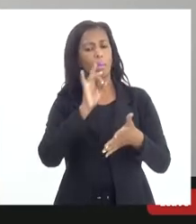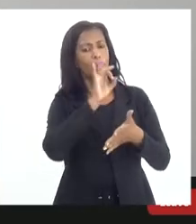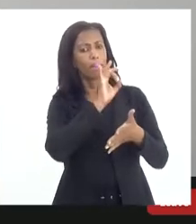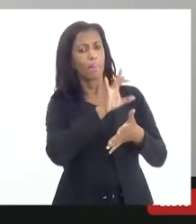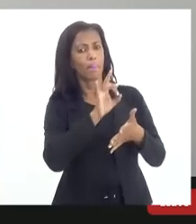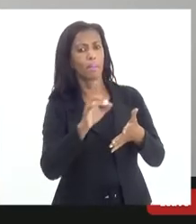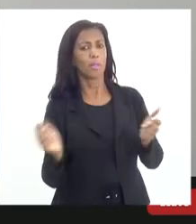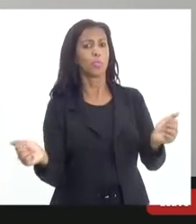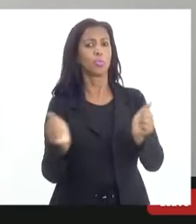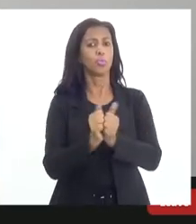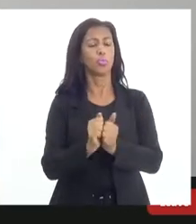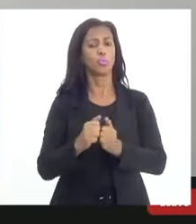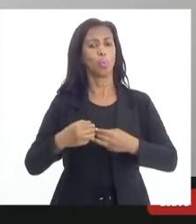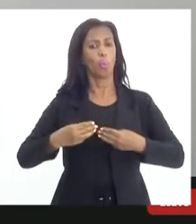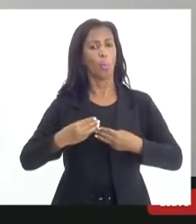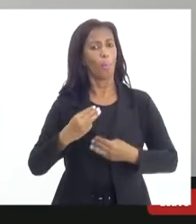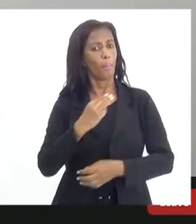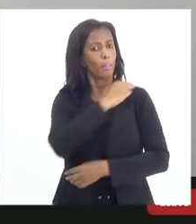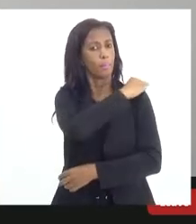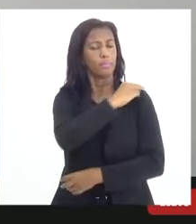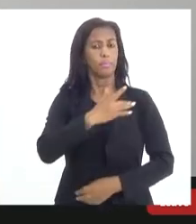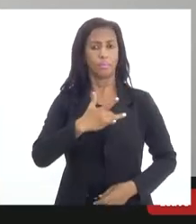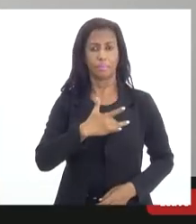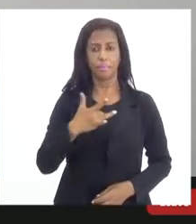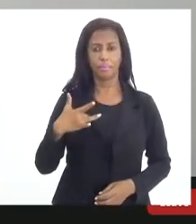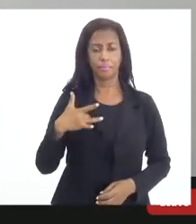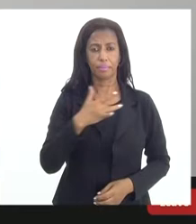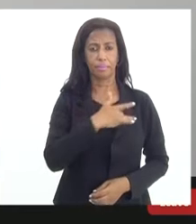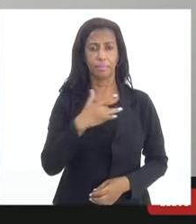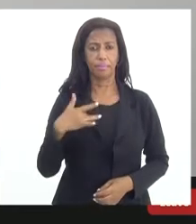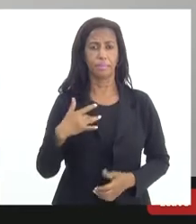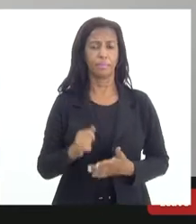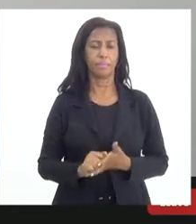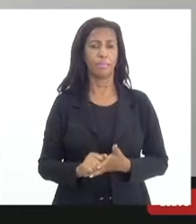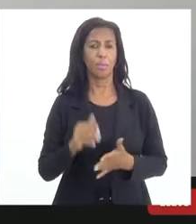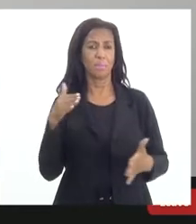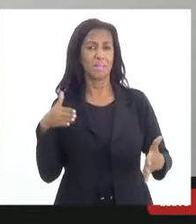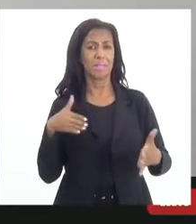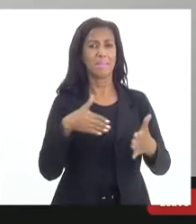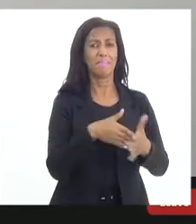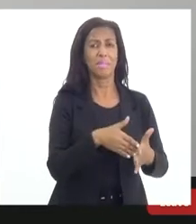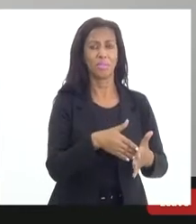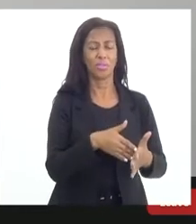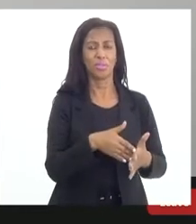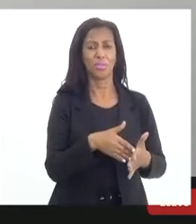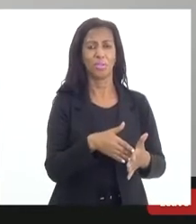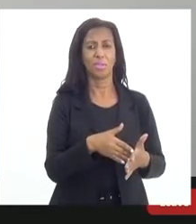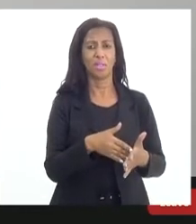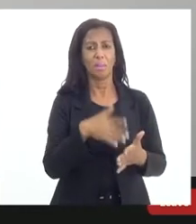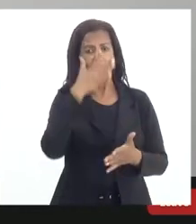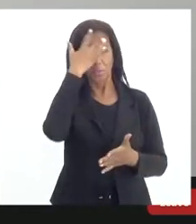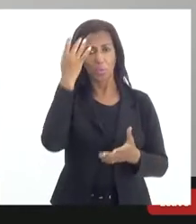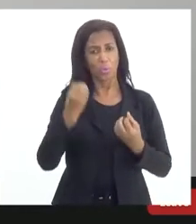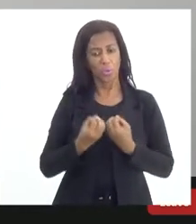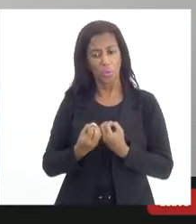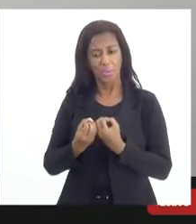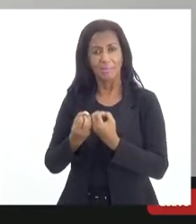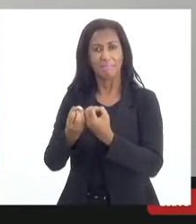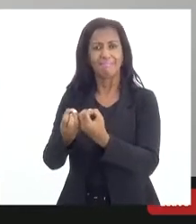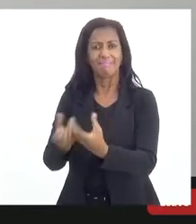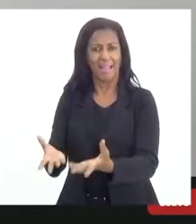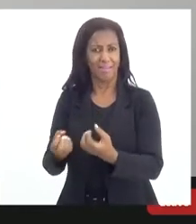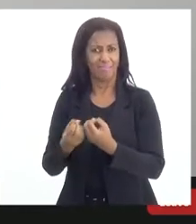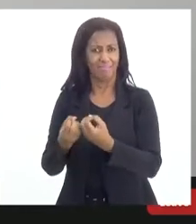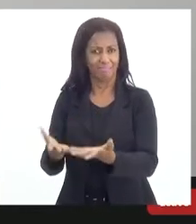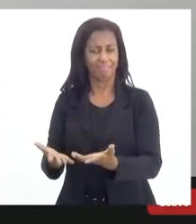com o Ministério da Saúde sobre esse limite etário para os doadores, que